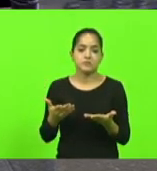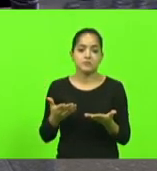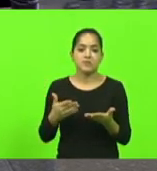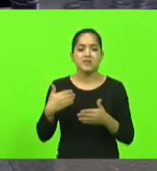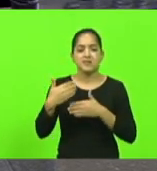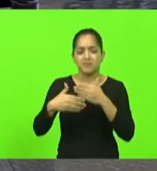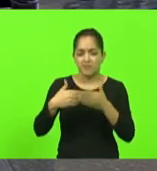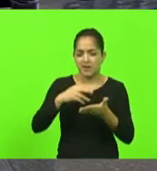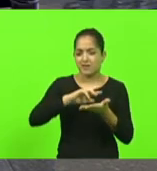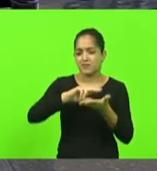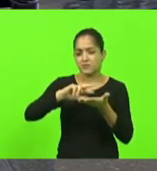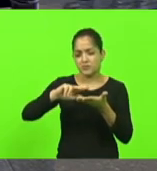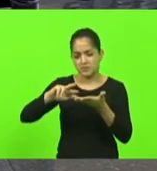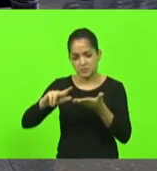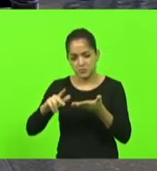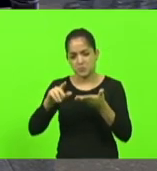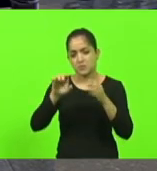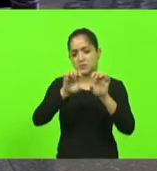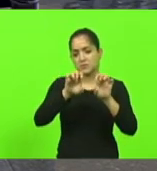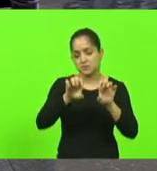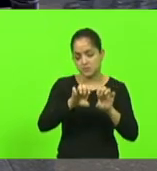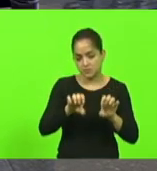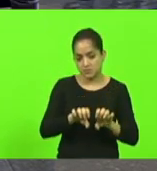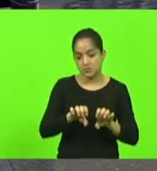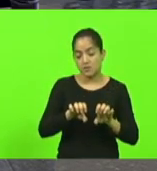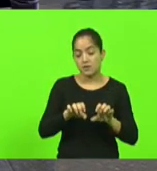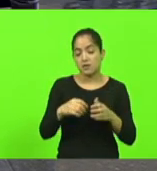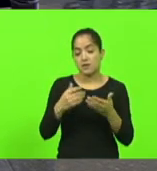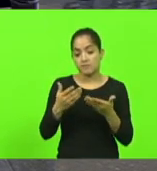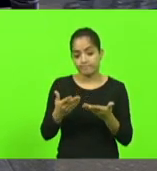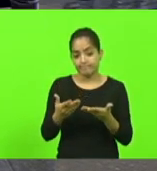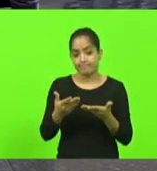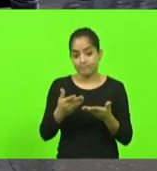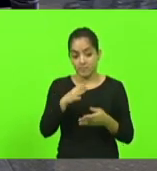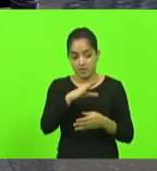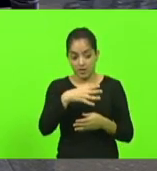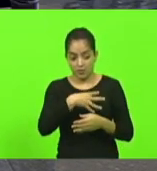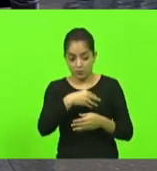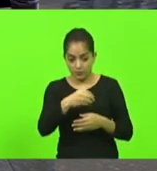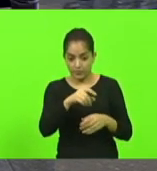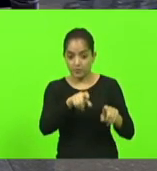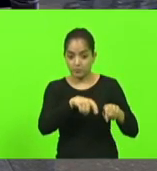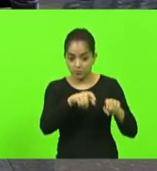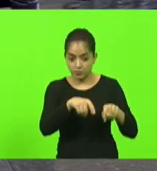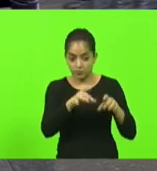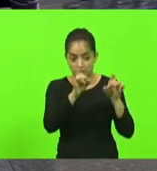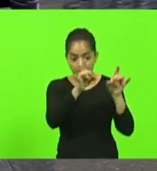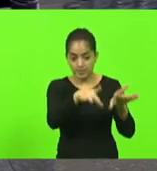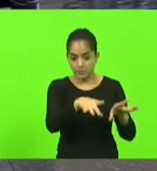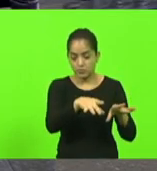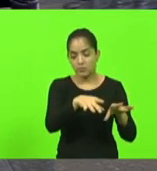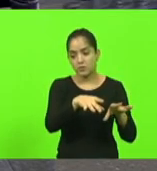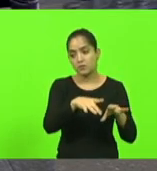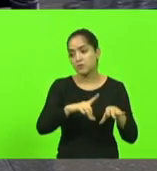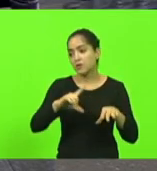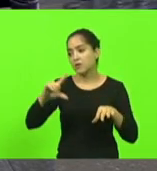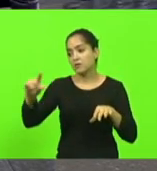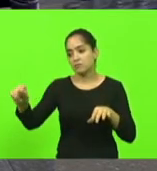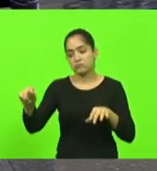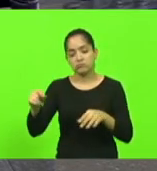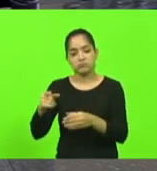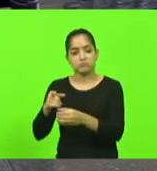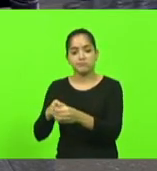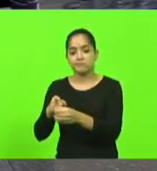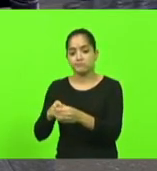questões a questão de infraestrutura claro faz com que o filho do produtor deixe o campo e rume